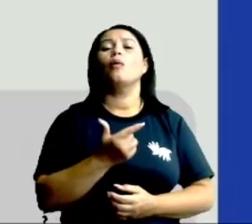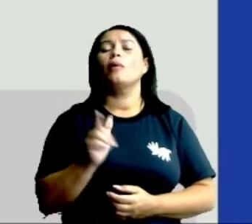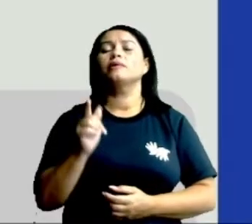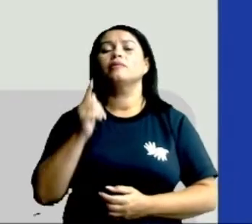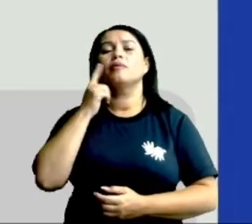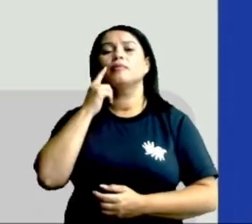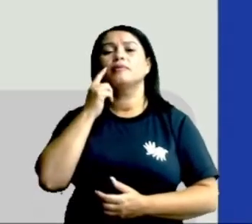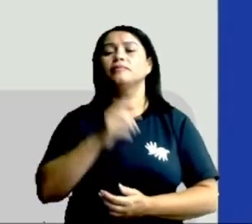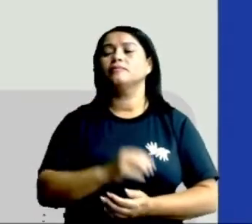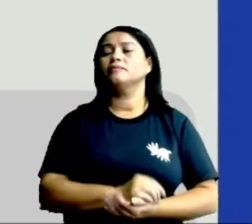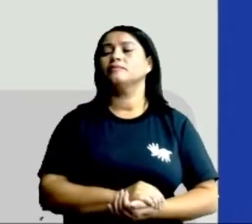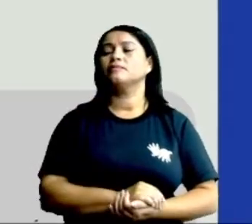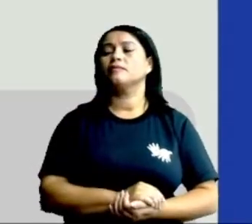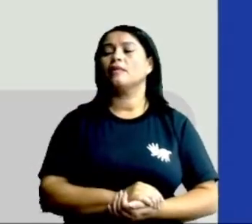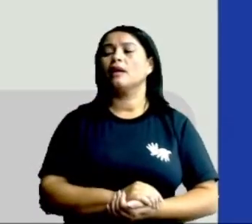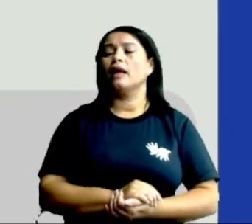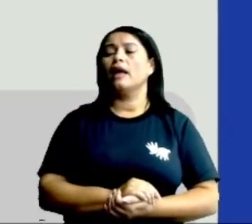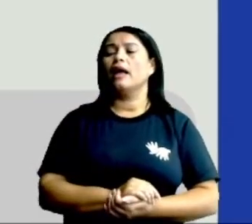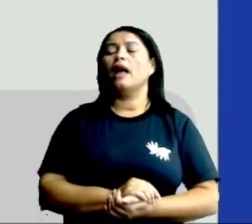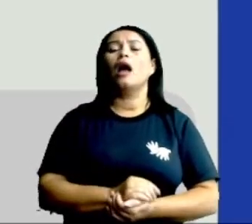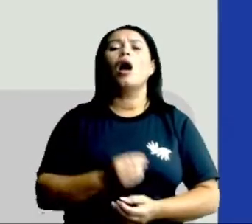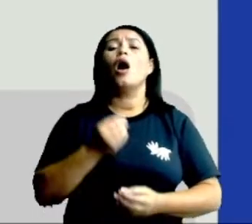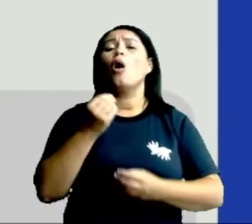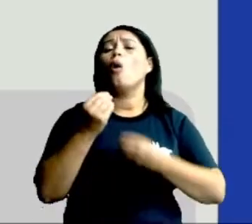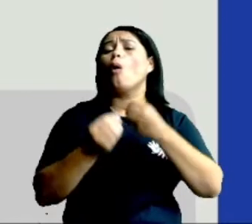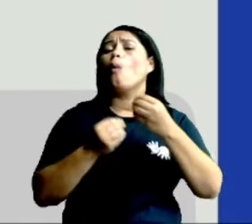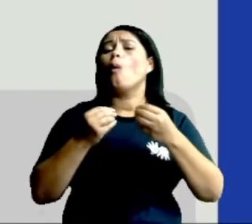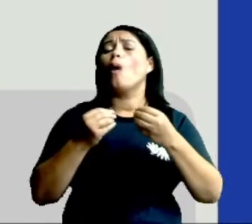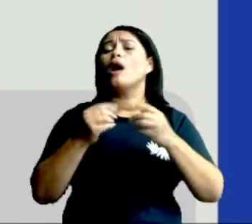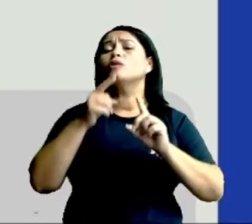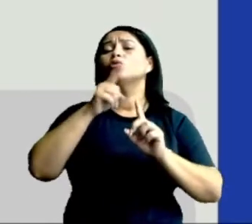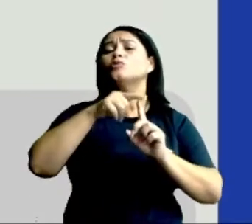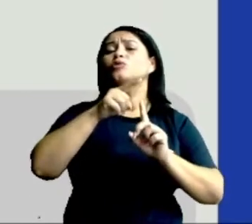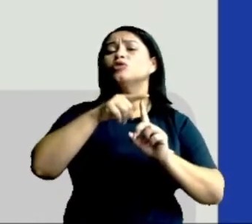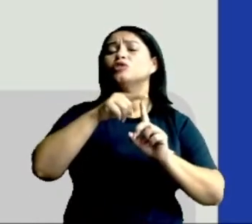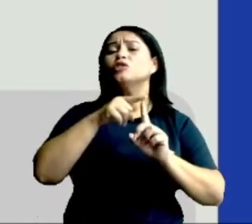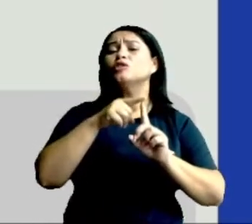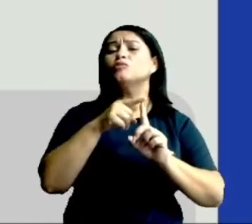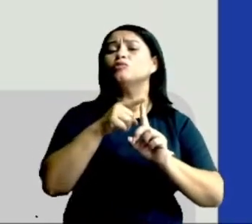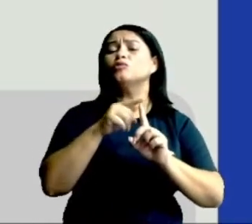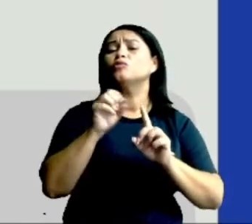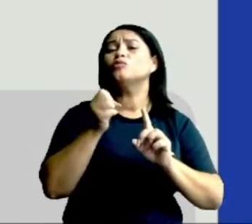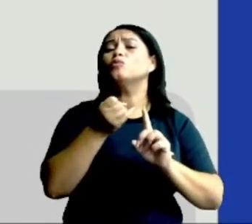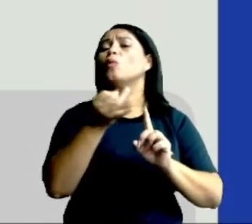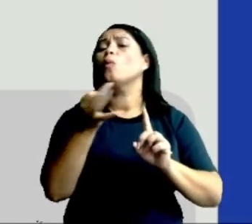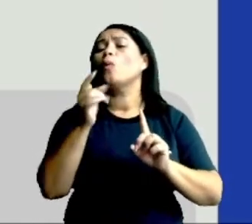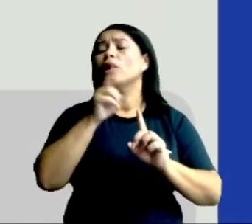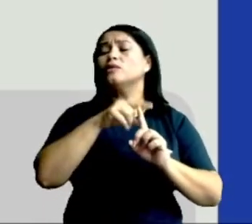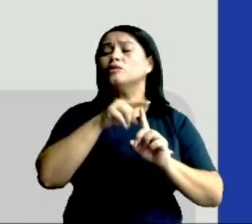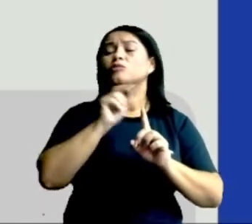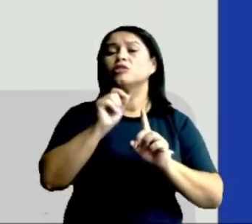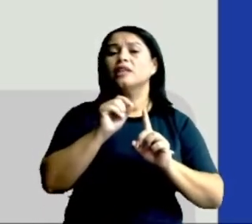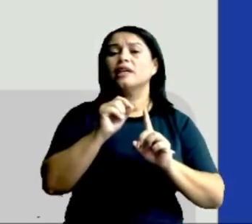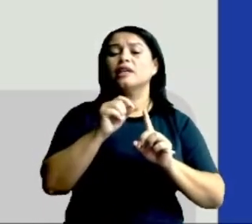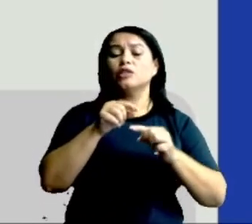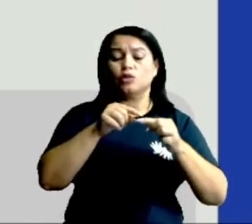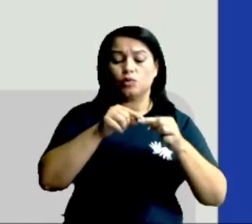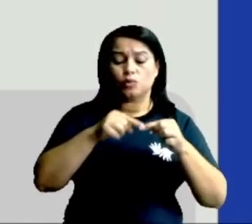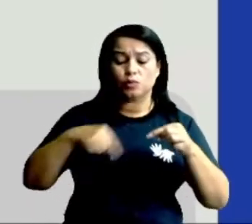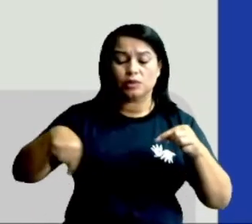próximo. Elementos de um círculo. O círculo possui um elemento denominado diâmetro,